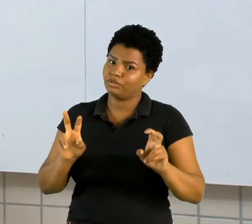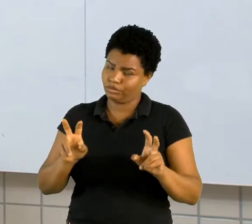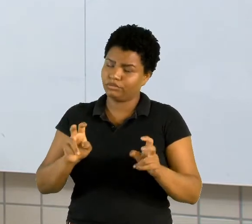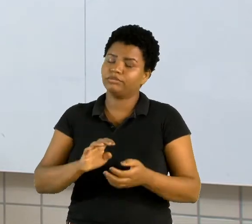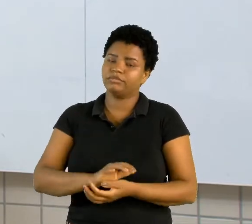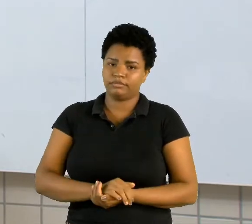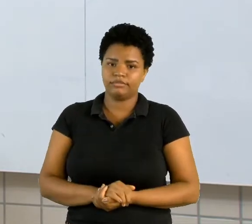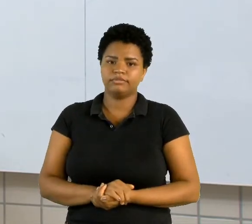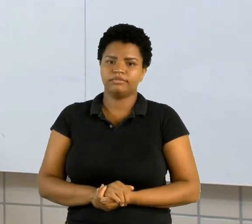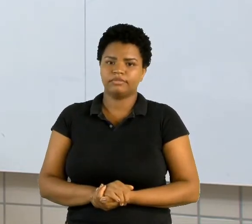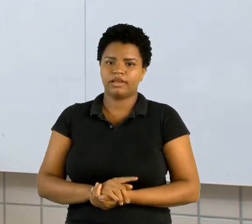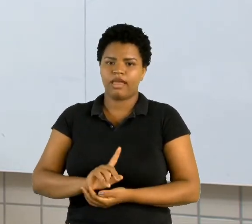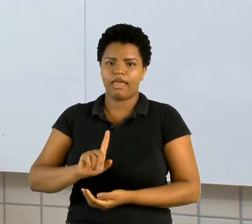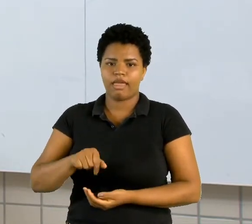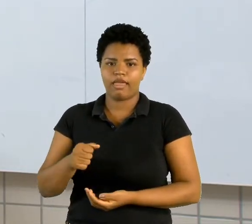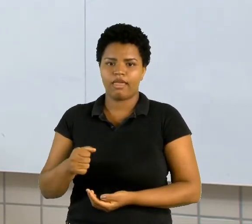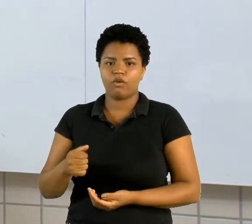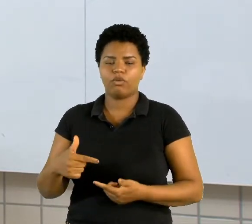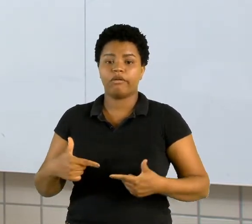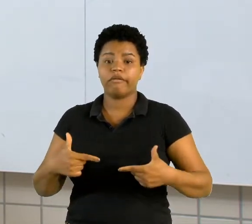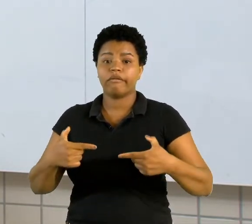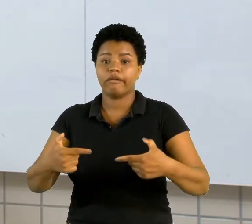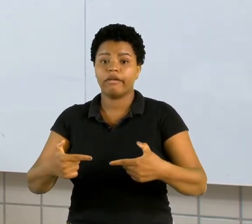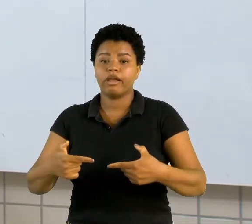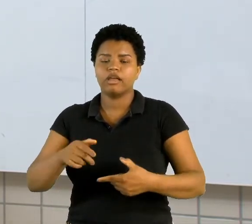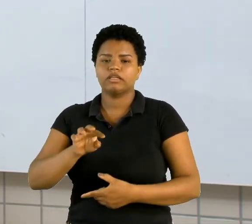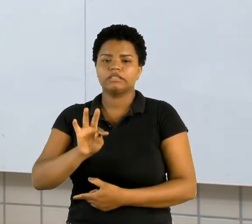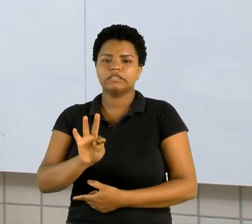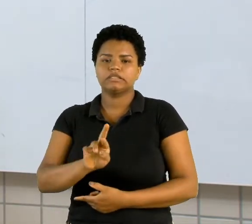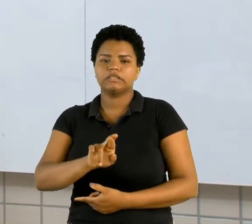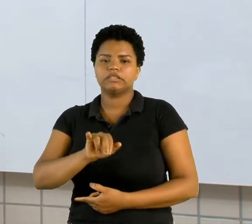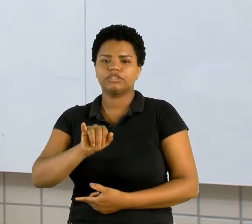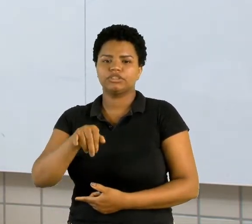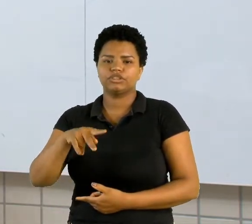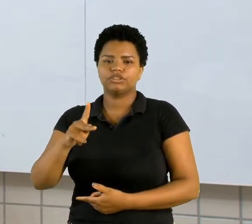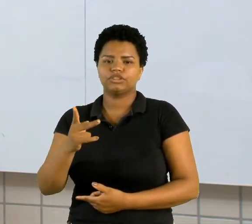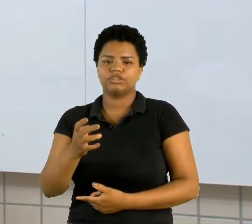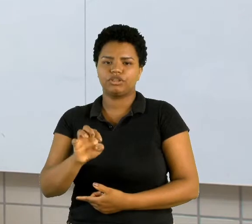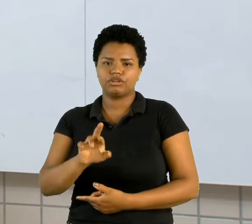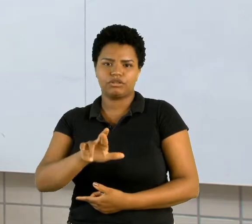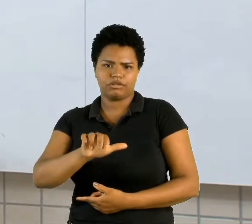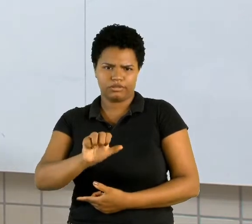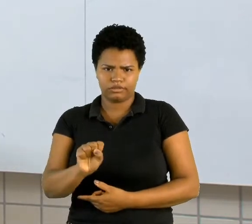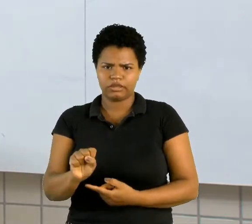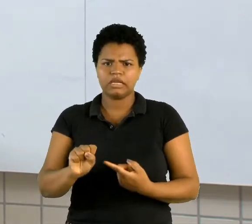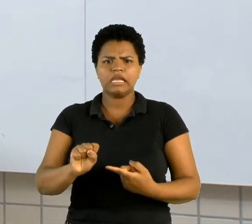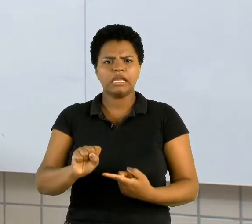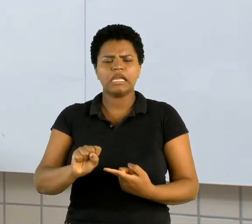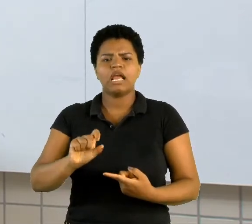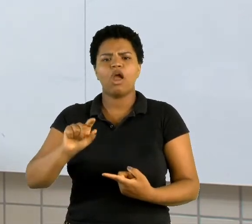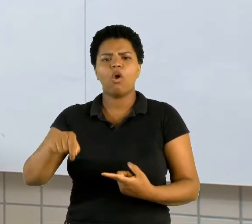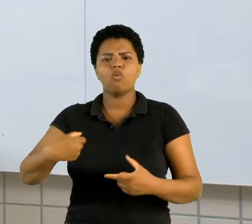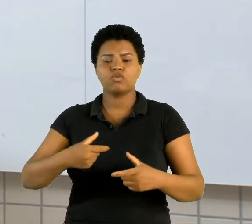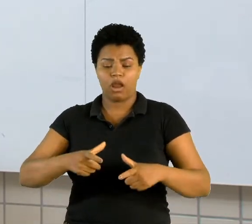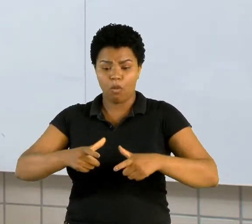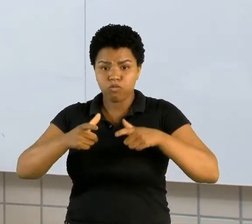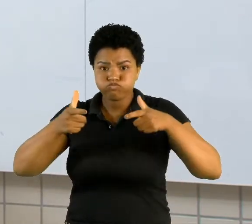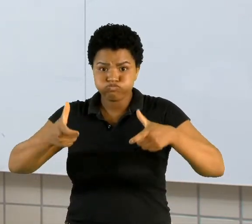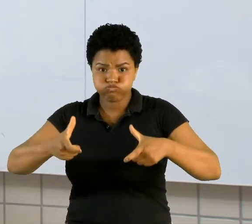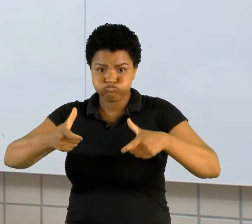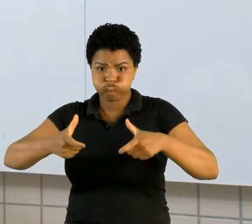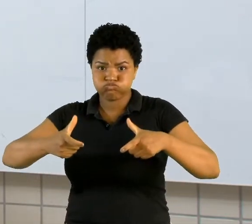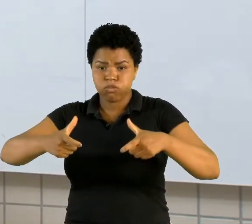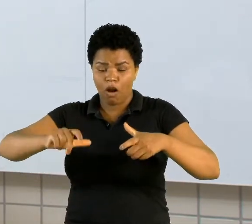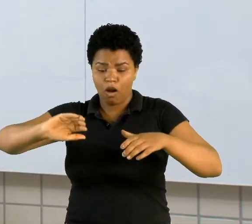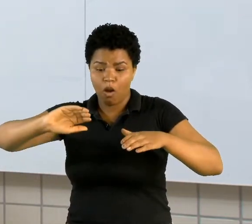e aí é a chamada Guerra de Trincheiras. Trincheira é uma vala, é um buraco que os